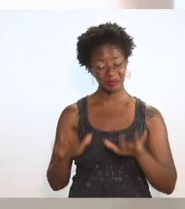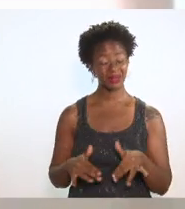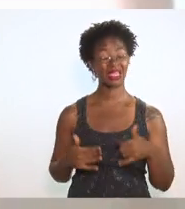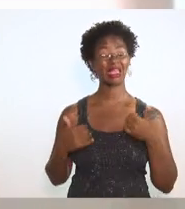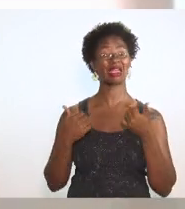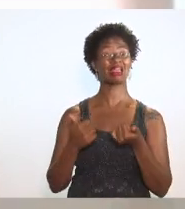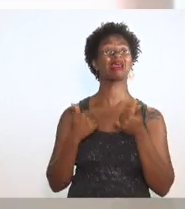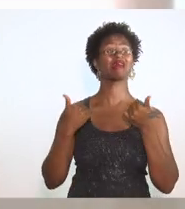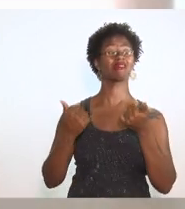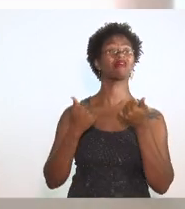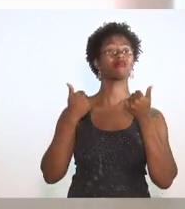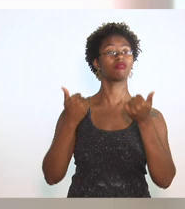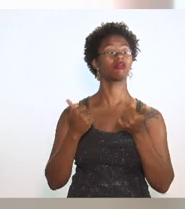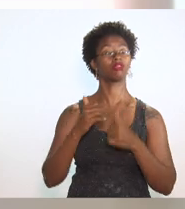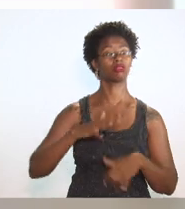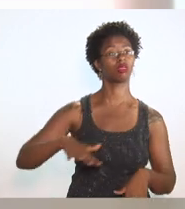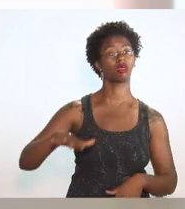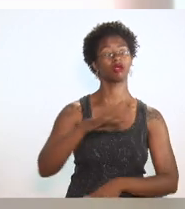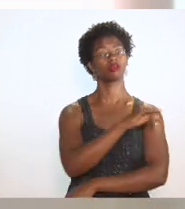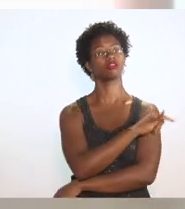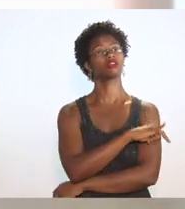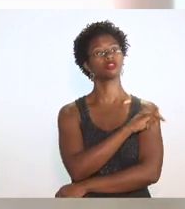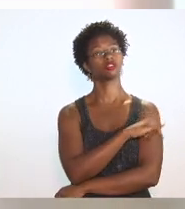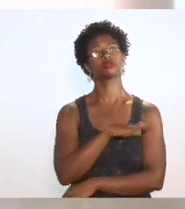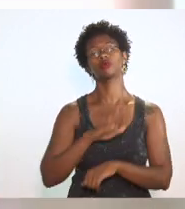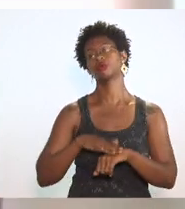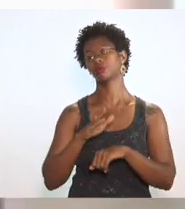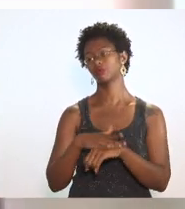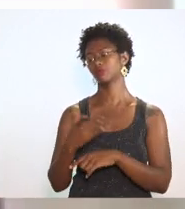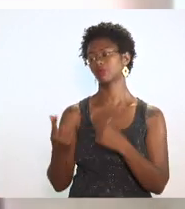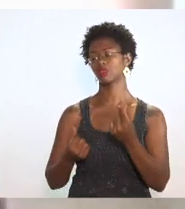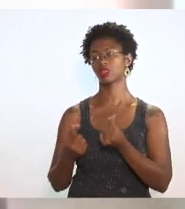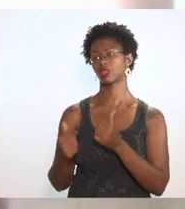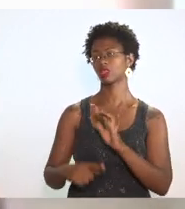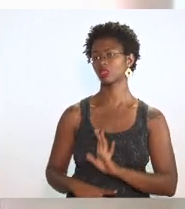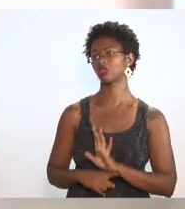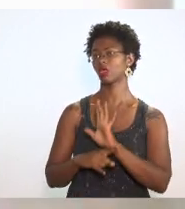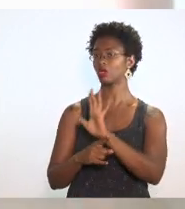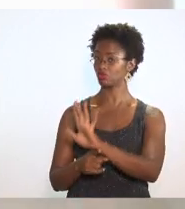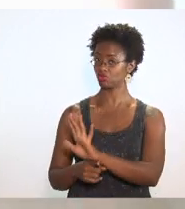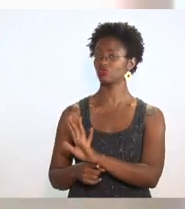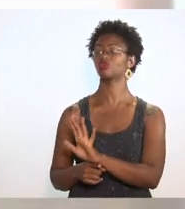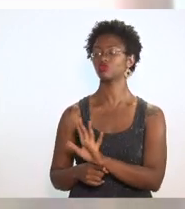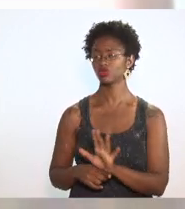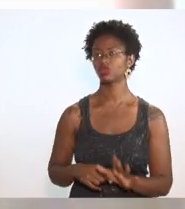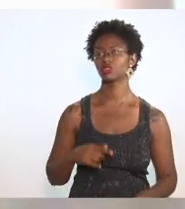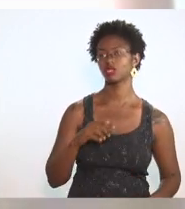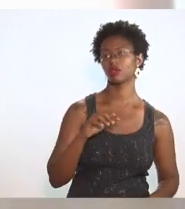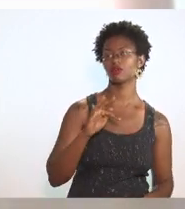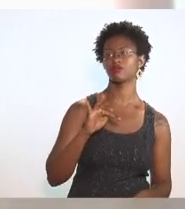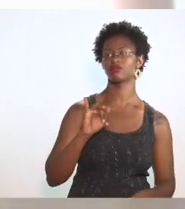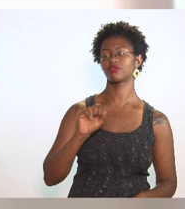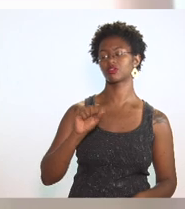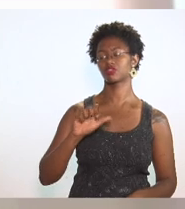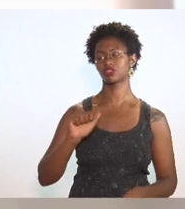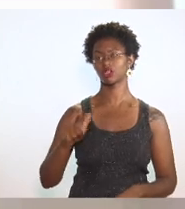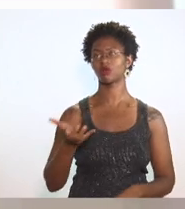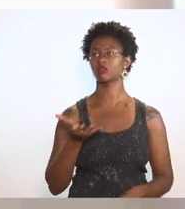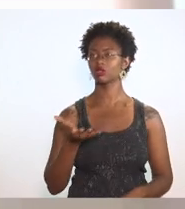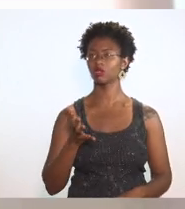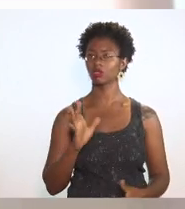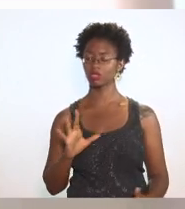para o setor no Estado do Rio de Janeiro do que o próprio benefício fiscal que se pretende colar. E isso, esse tipo de